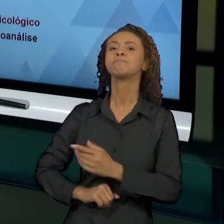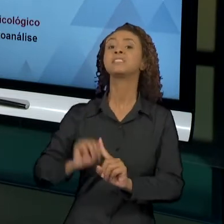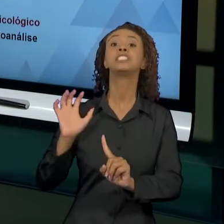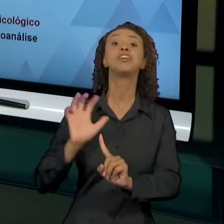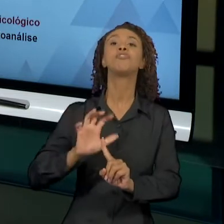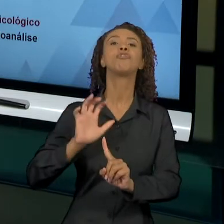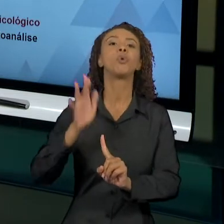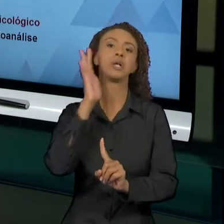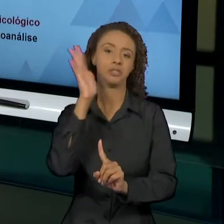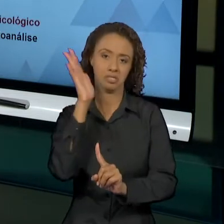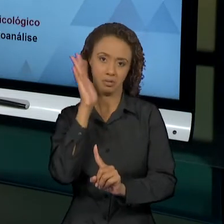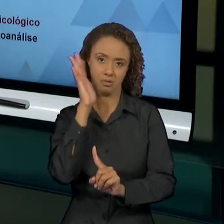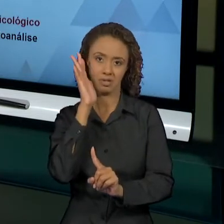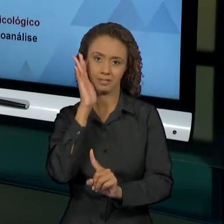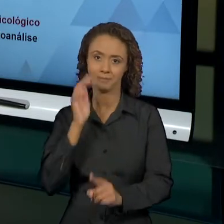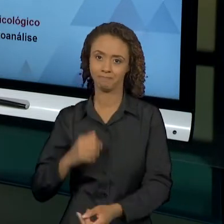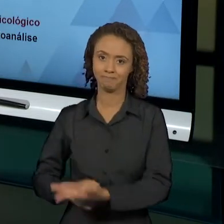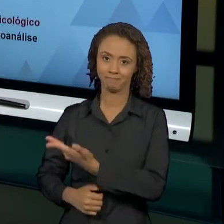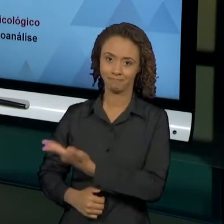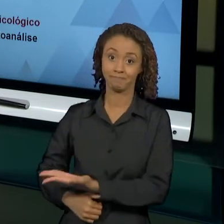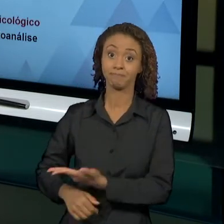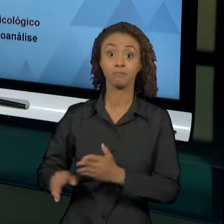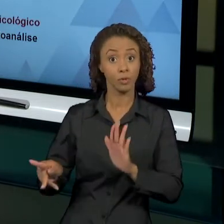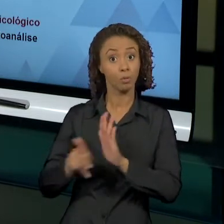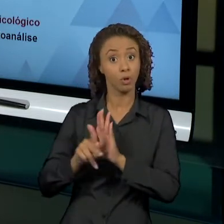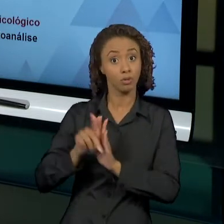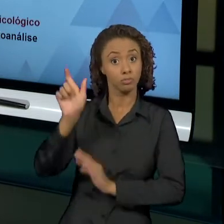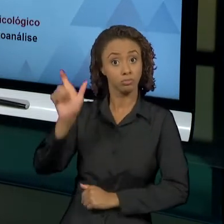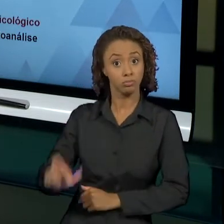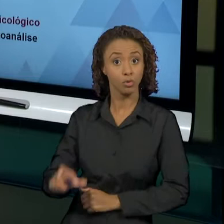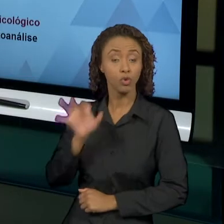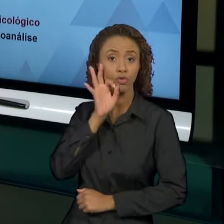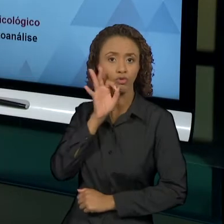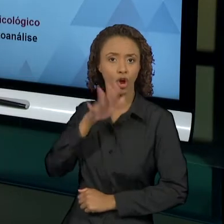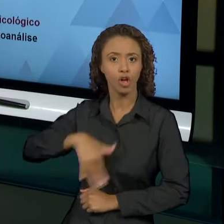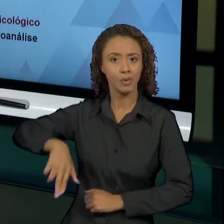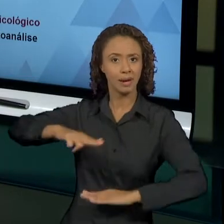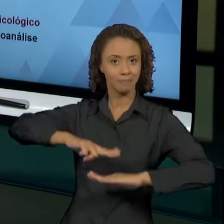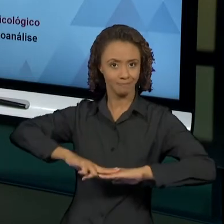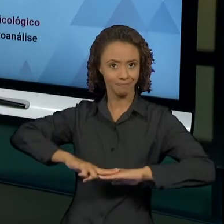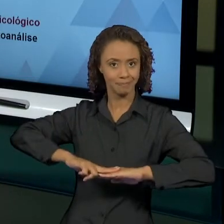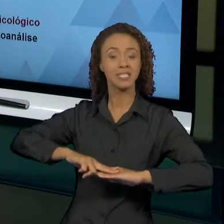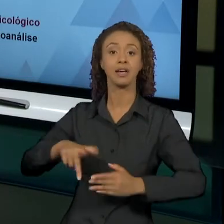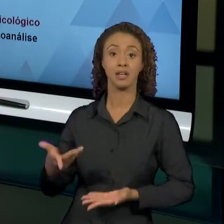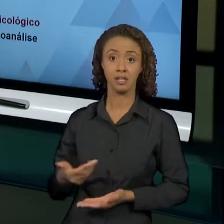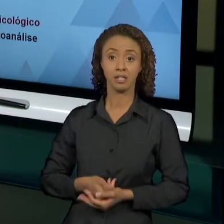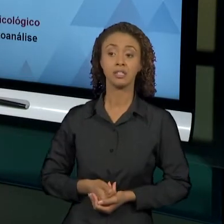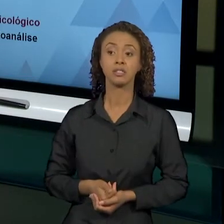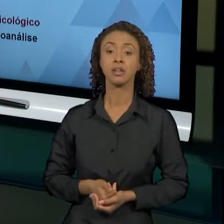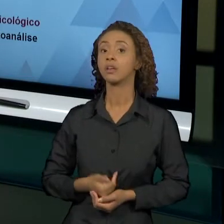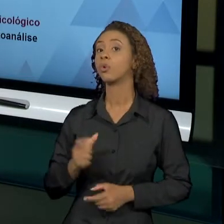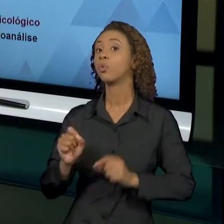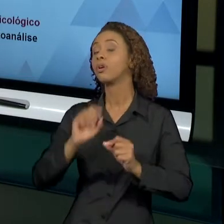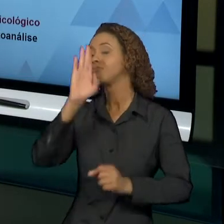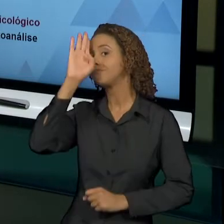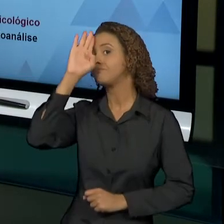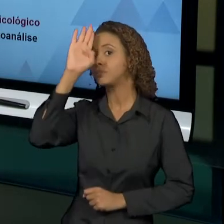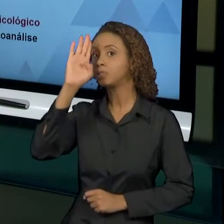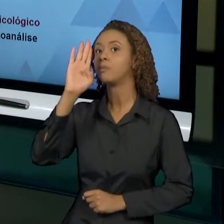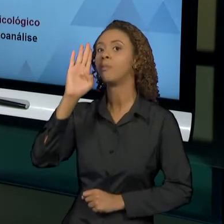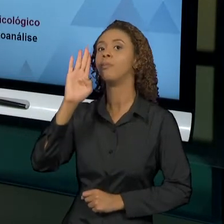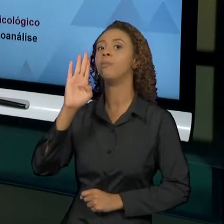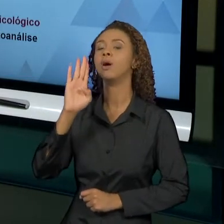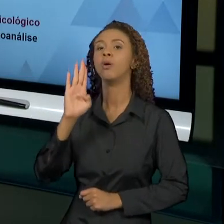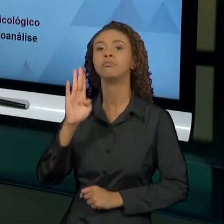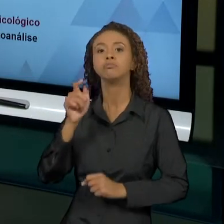teóricas do Freud e de toda a psicanálise. Essa ideia principal, esse interesse